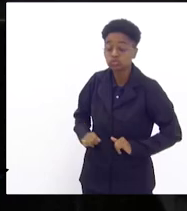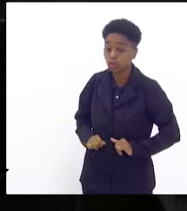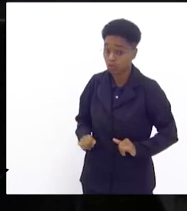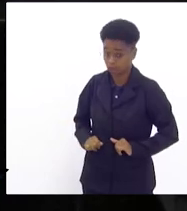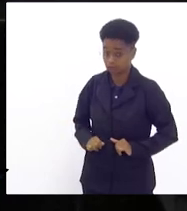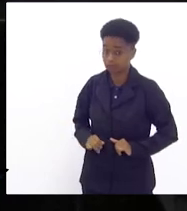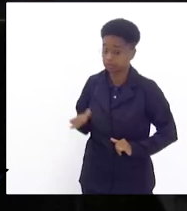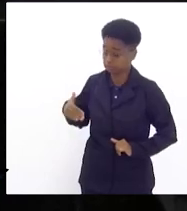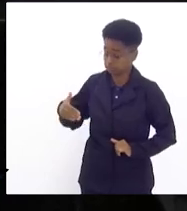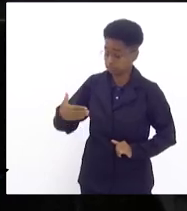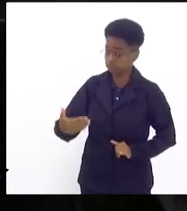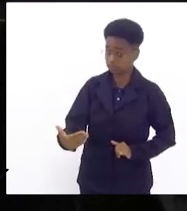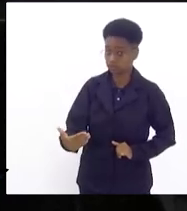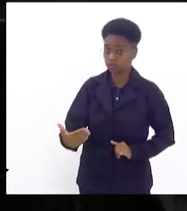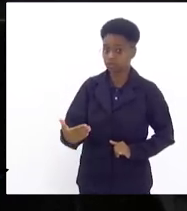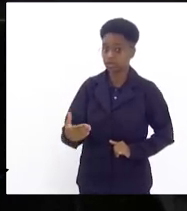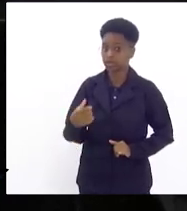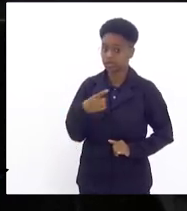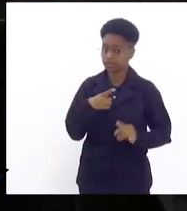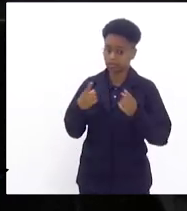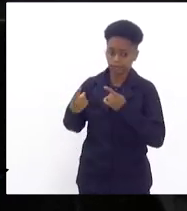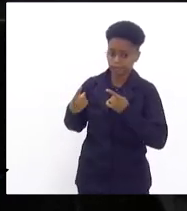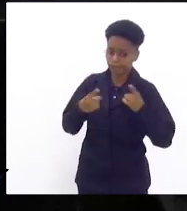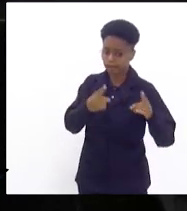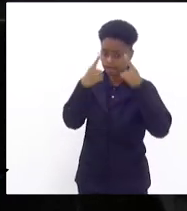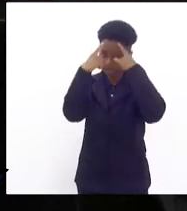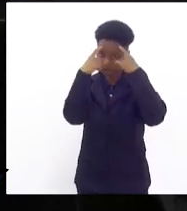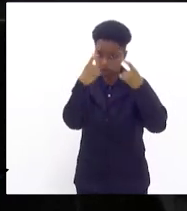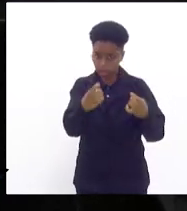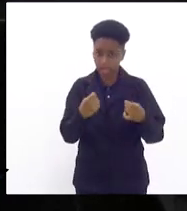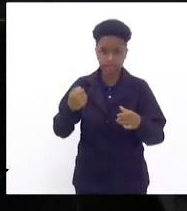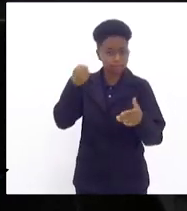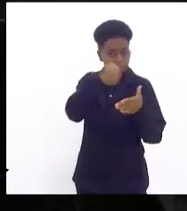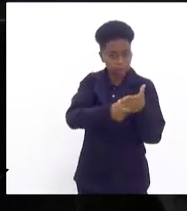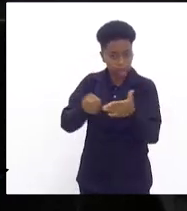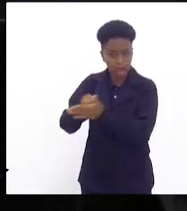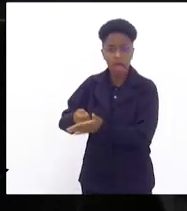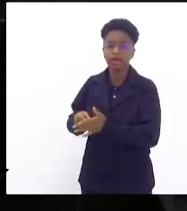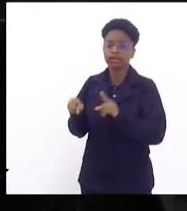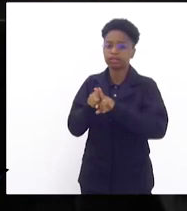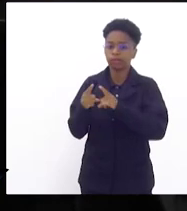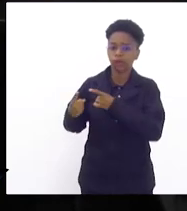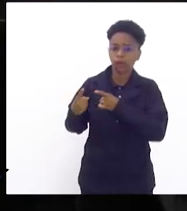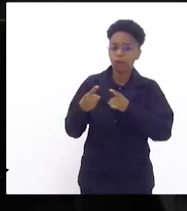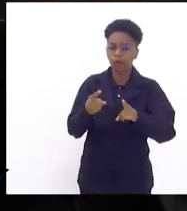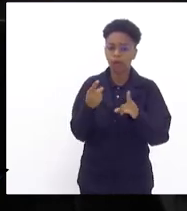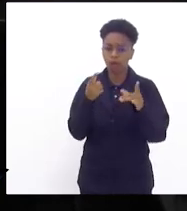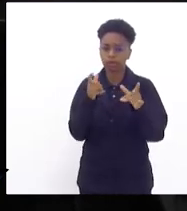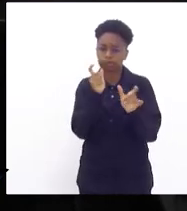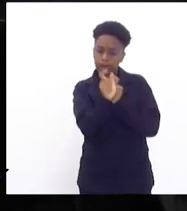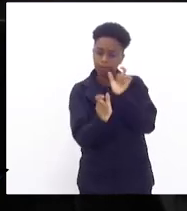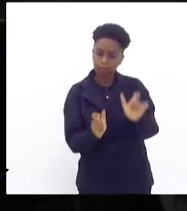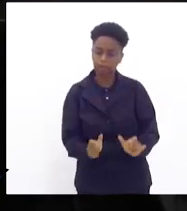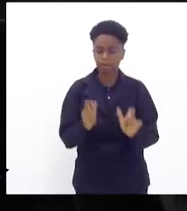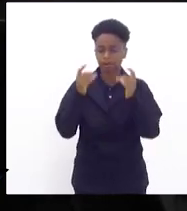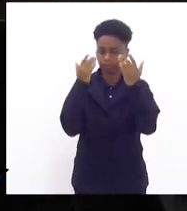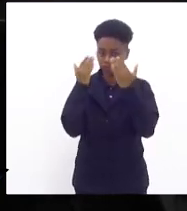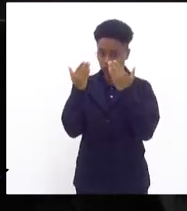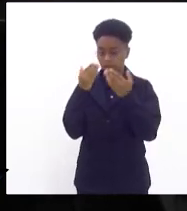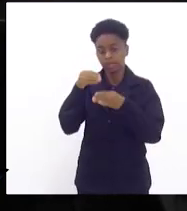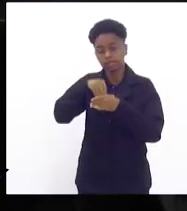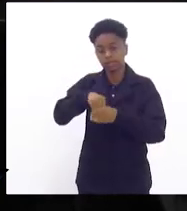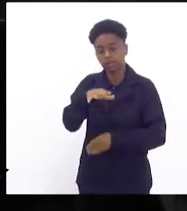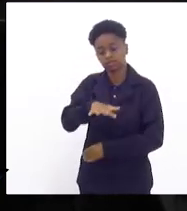sofrendo a agressões físicas, a agressões psicológicas dentro das nossas unidades